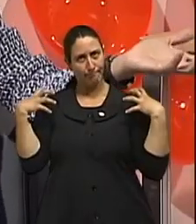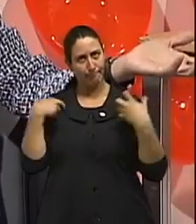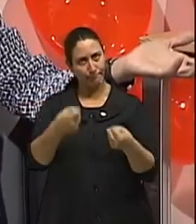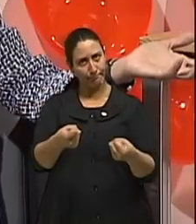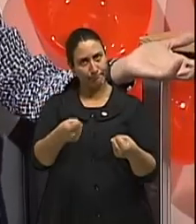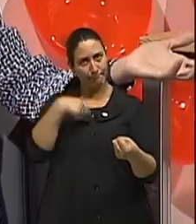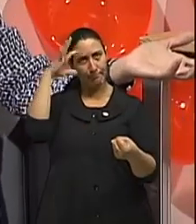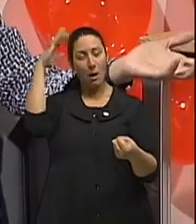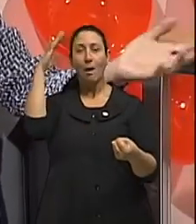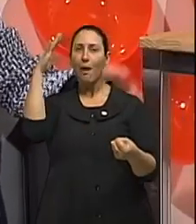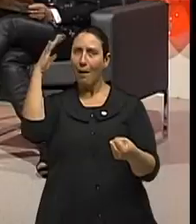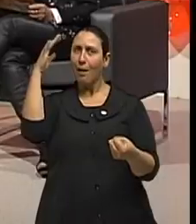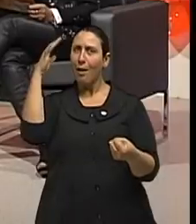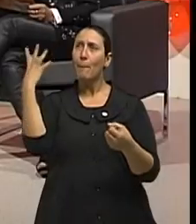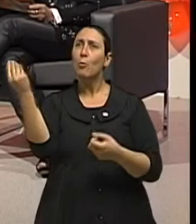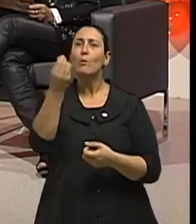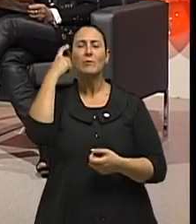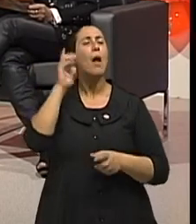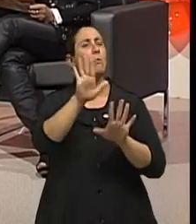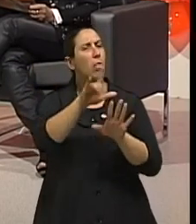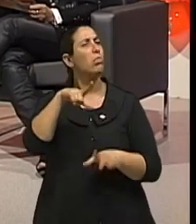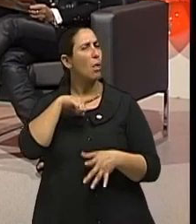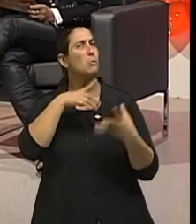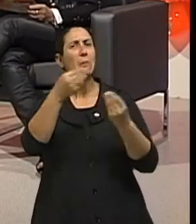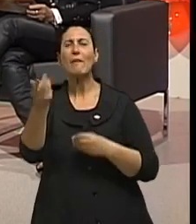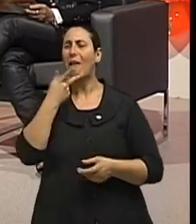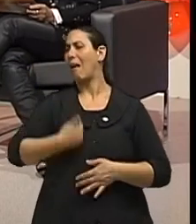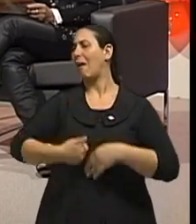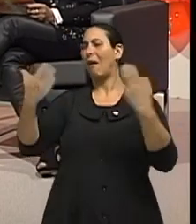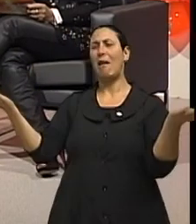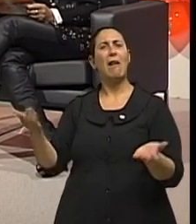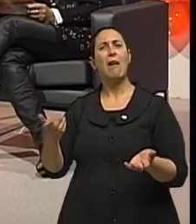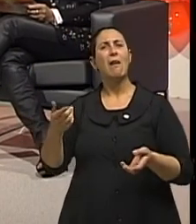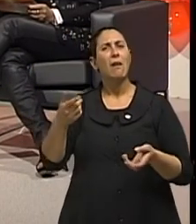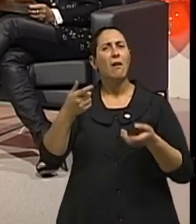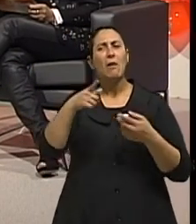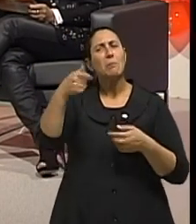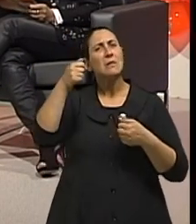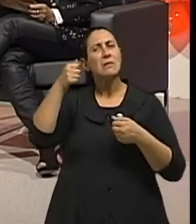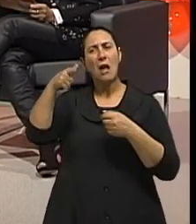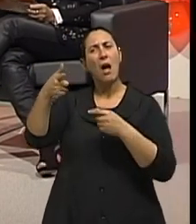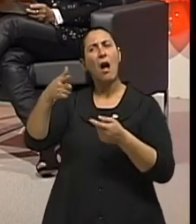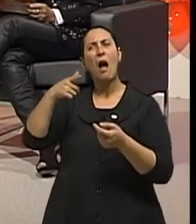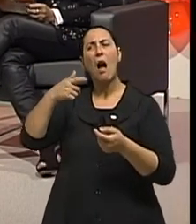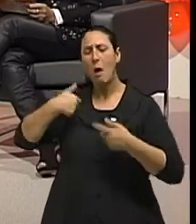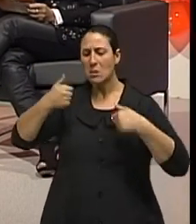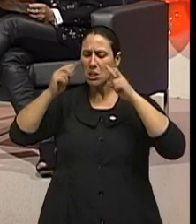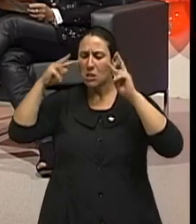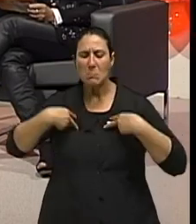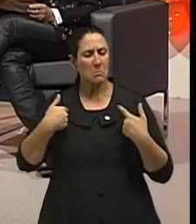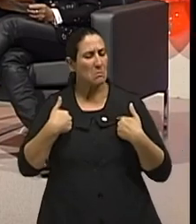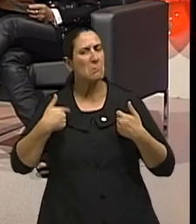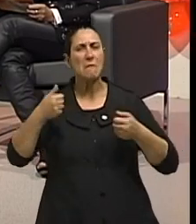resultado positivo. Mas tem pessoas que têm costume de cobrar. Aí é o autoconhecimento para essa pessoa. Ela é uma